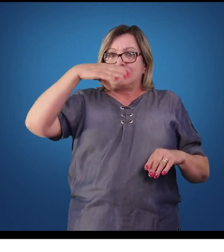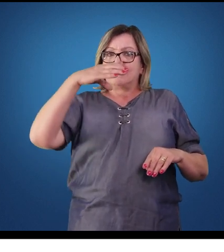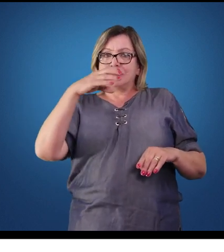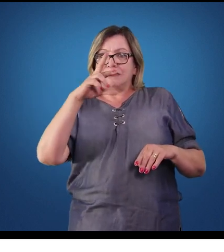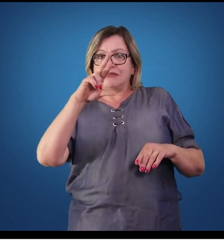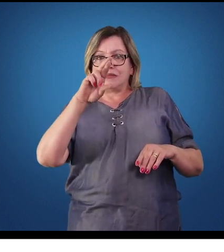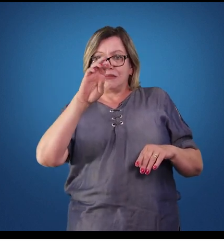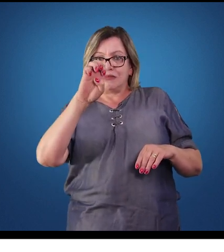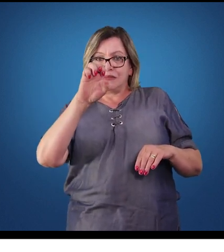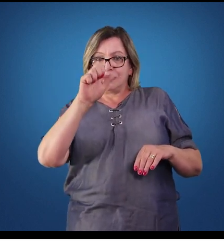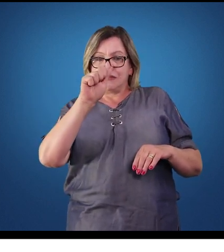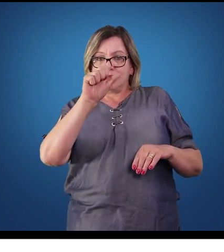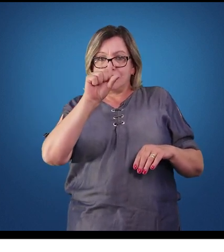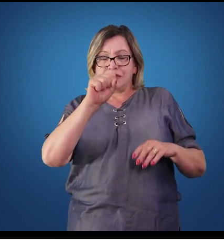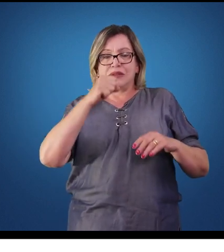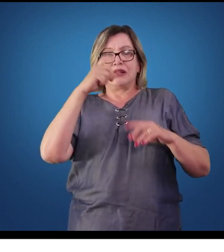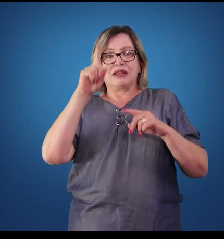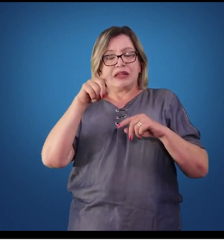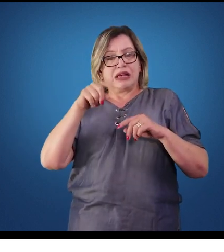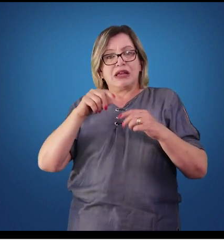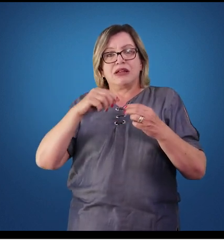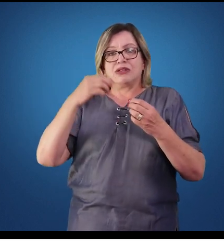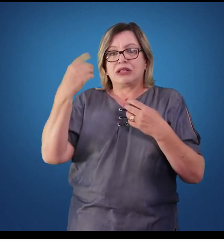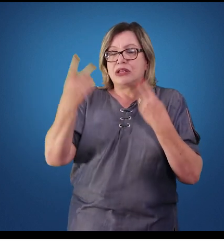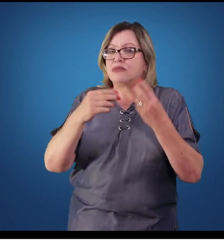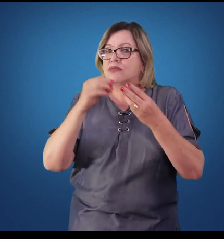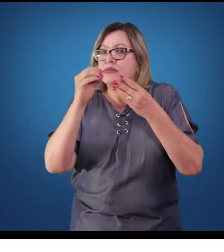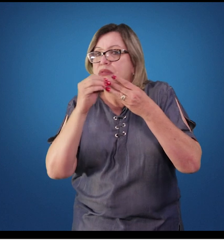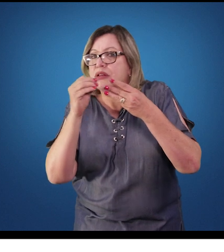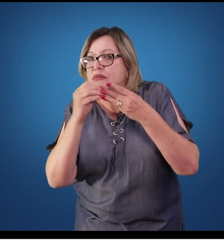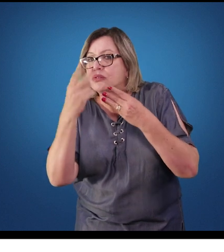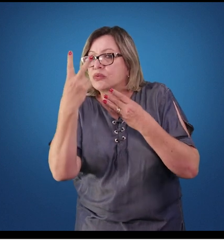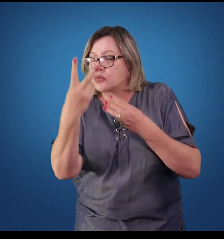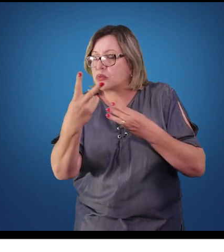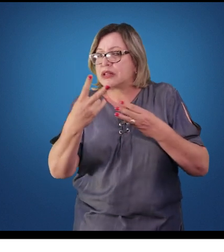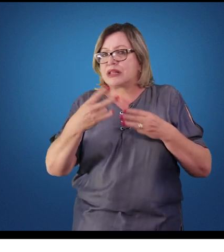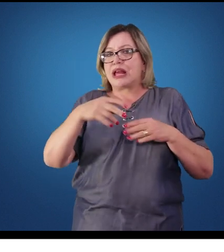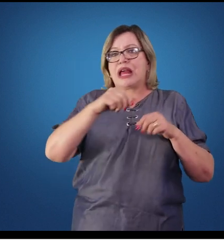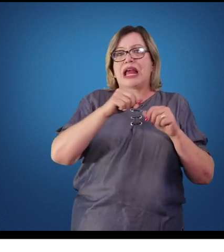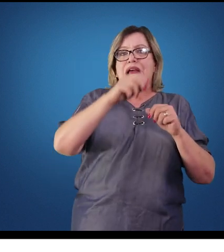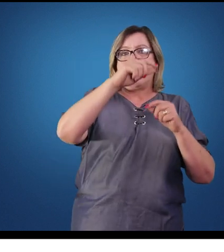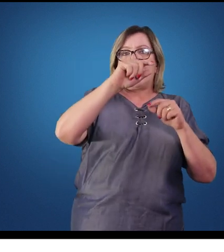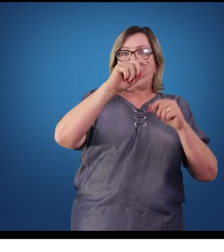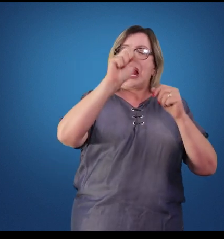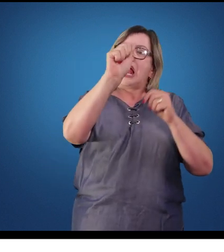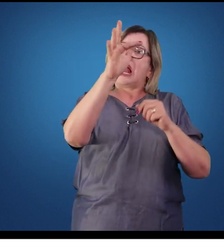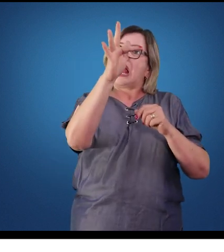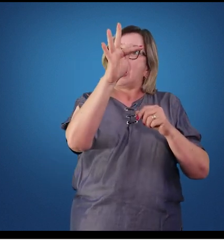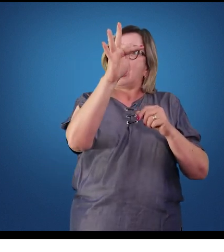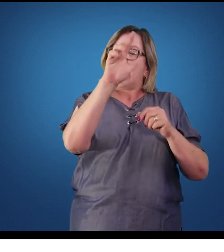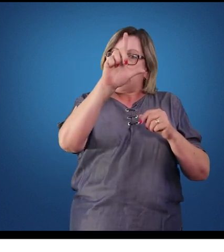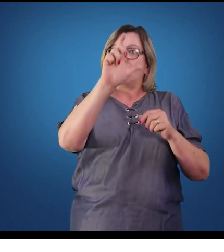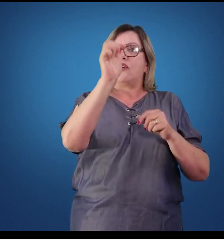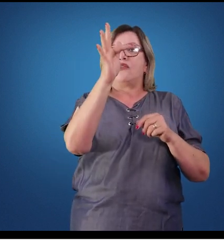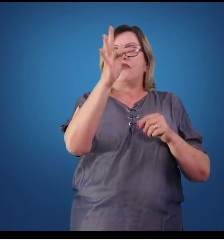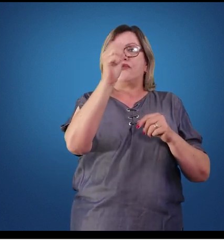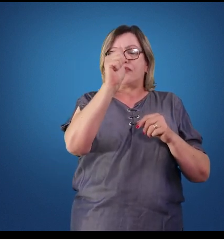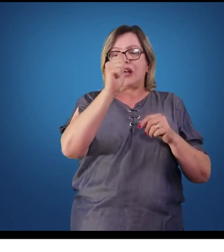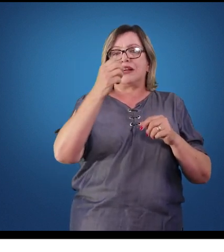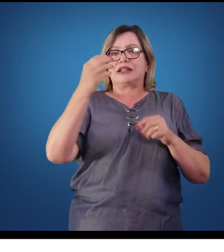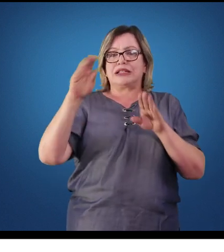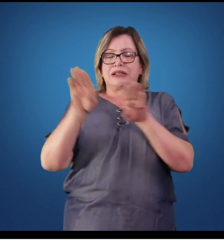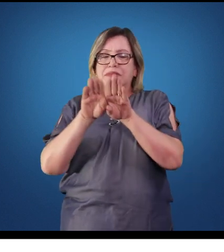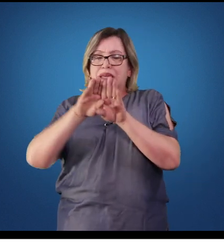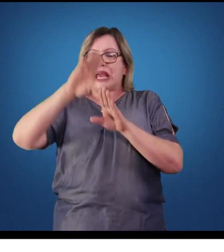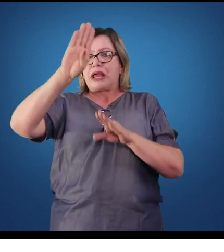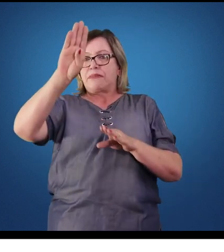As células alfa são responsáveis pela liberação de um hormônio chamado glucagon. Esse hormônio tem uma função muito importante